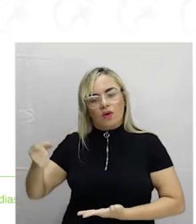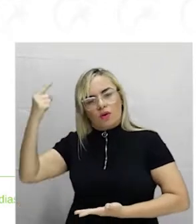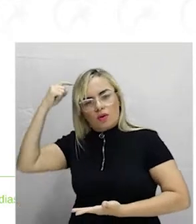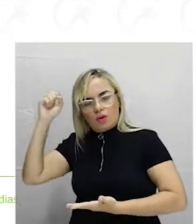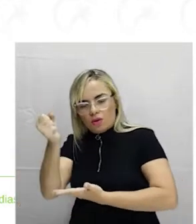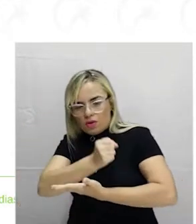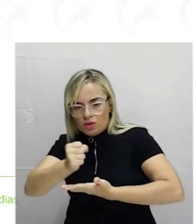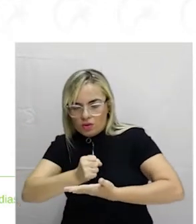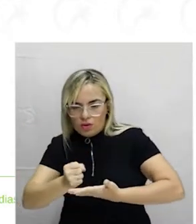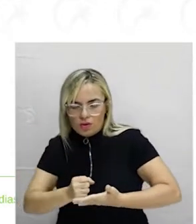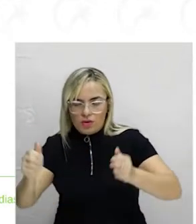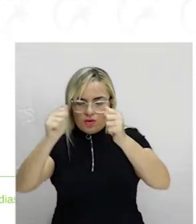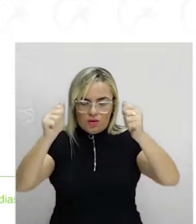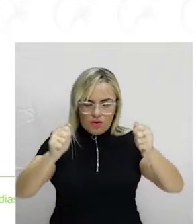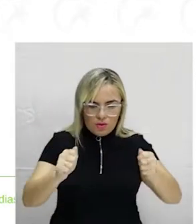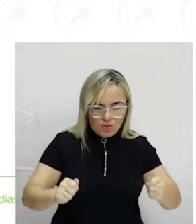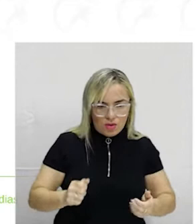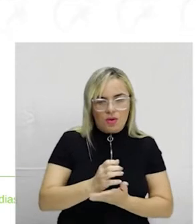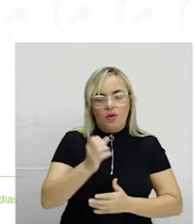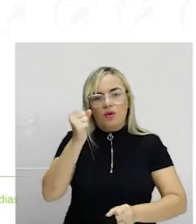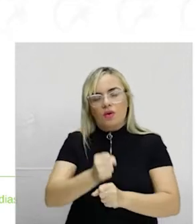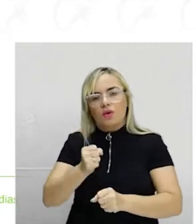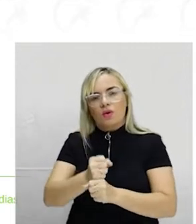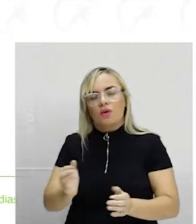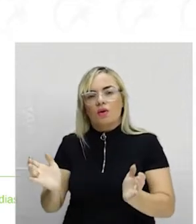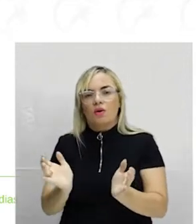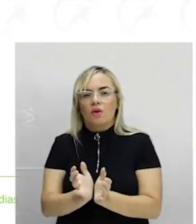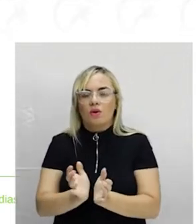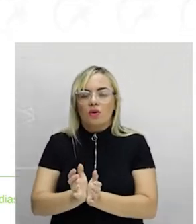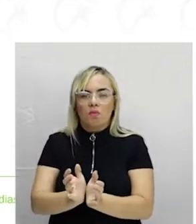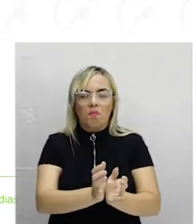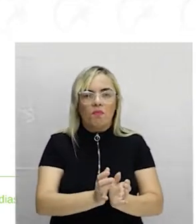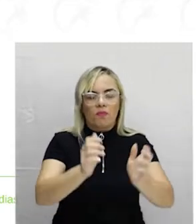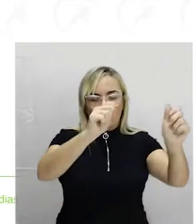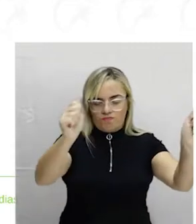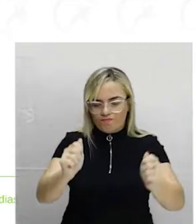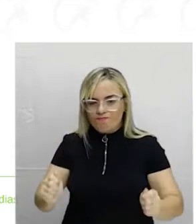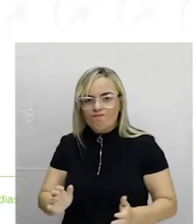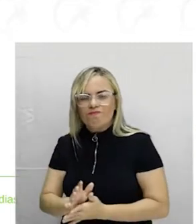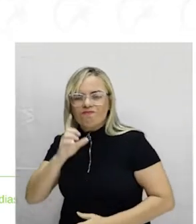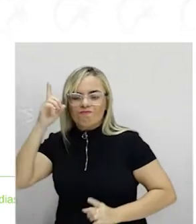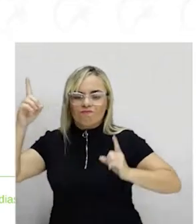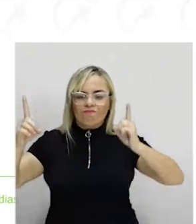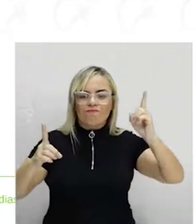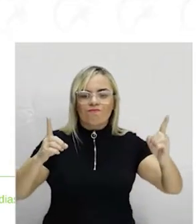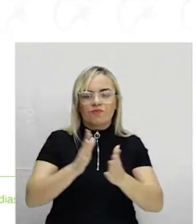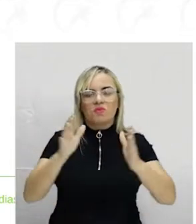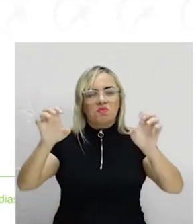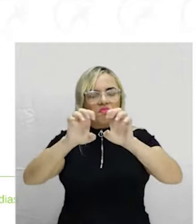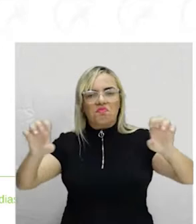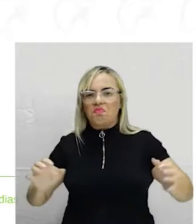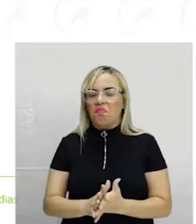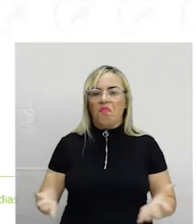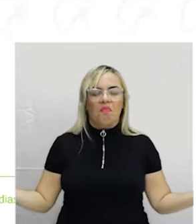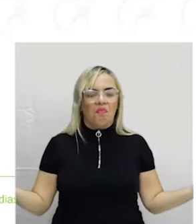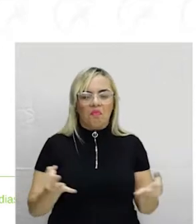as esculturas internas, as esculturas externas, além do conjunto ao redor, e criou uma estrutura absolutamente fantástica.